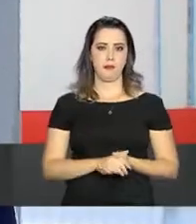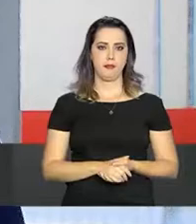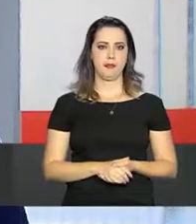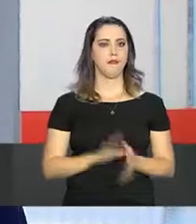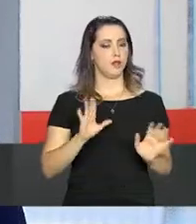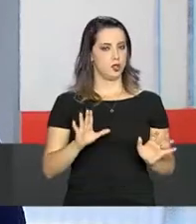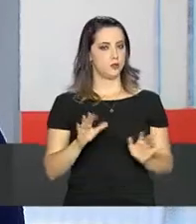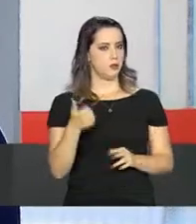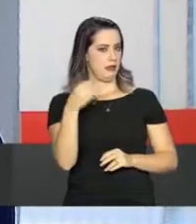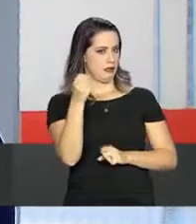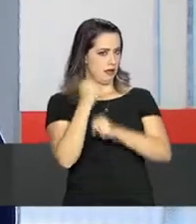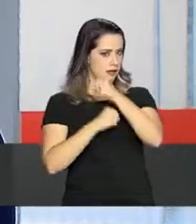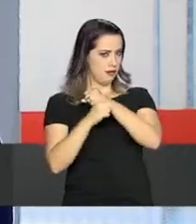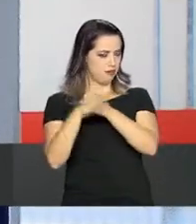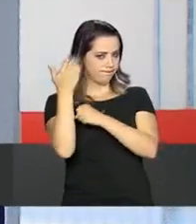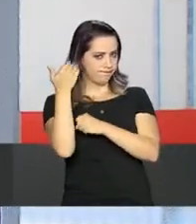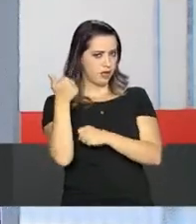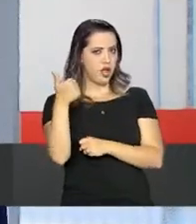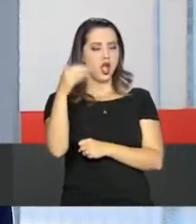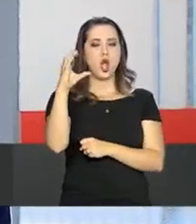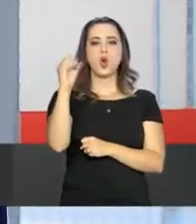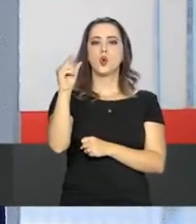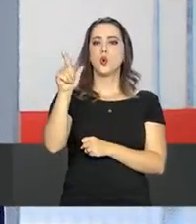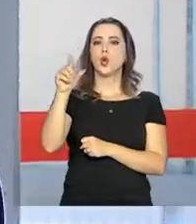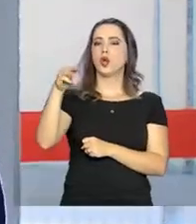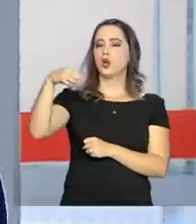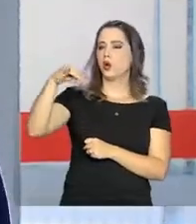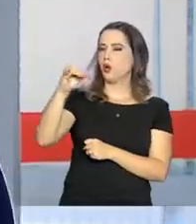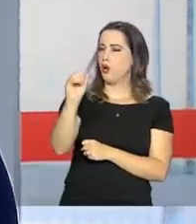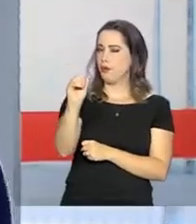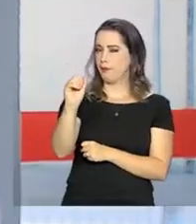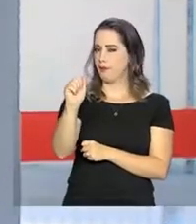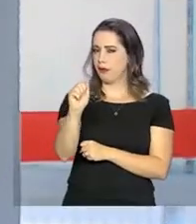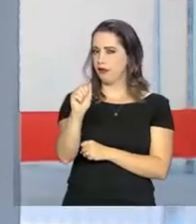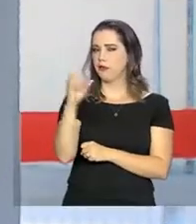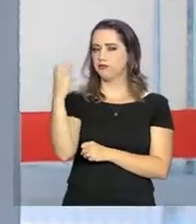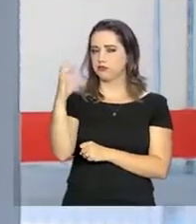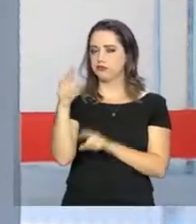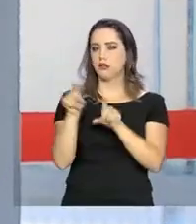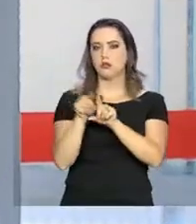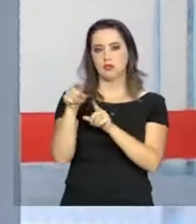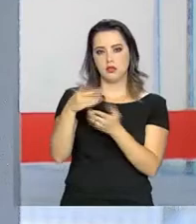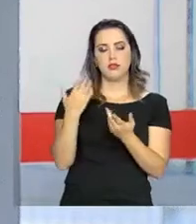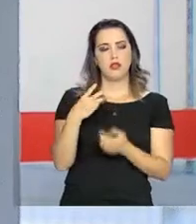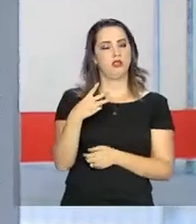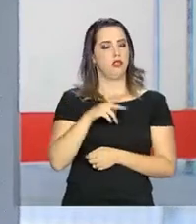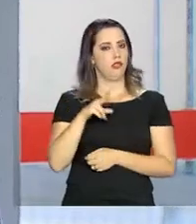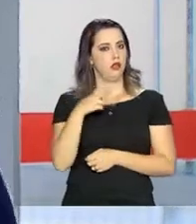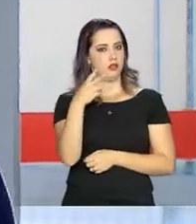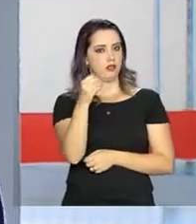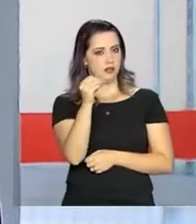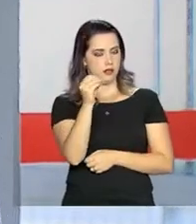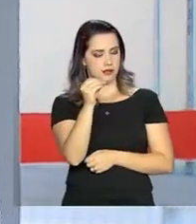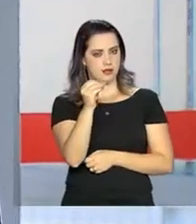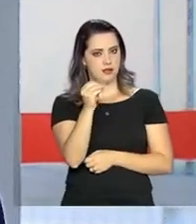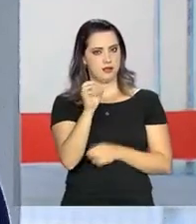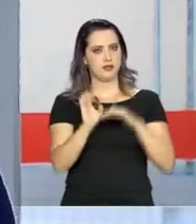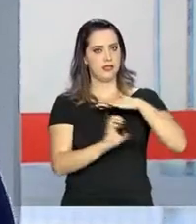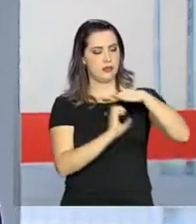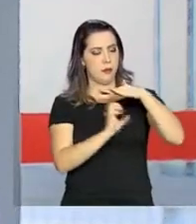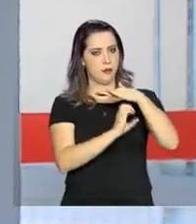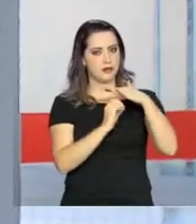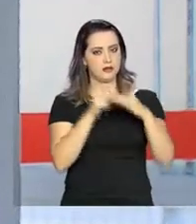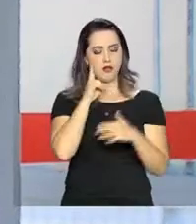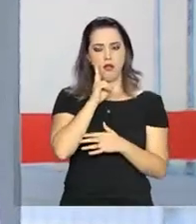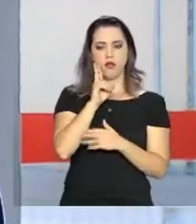a Colômbia incorporou o The Coach. O vizinho sul-americano conta com 300 empresas que põem em prática o Manual, e viu